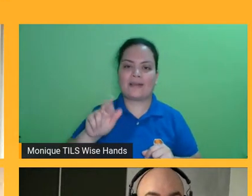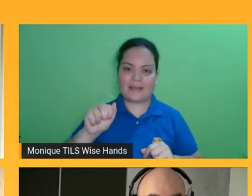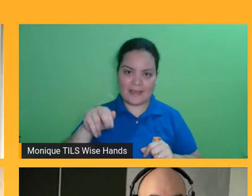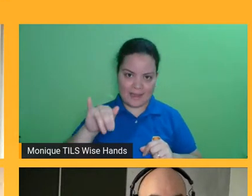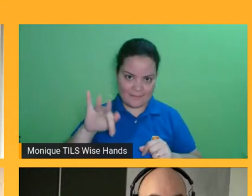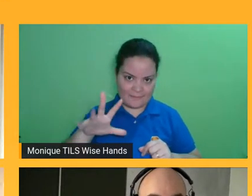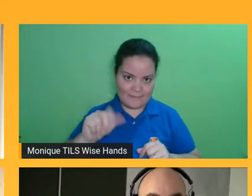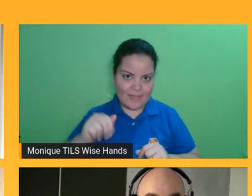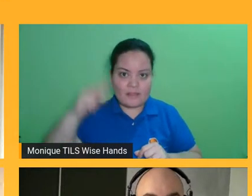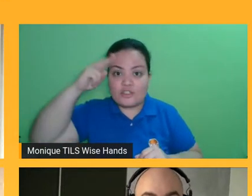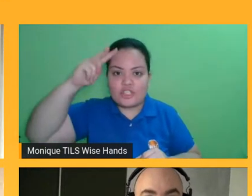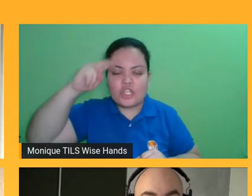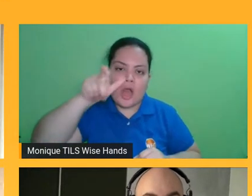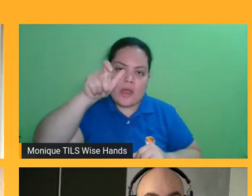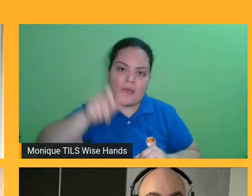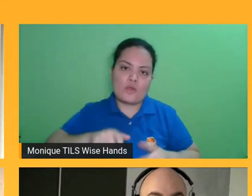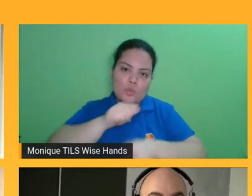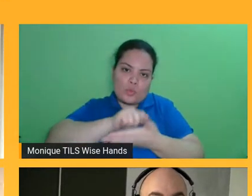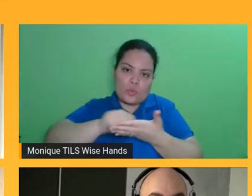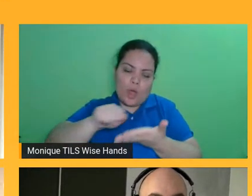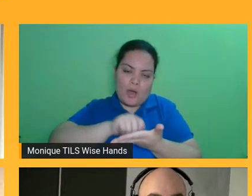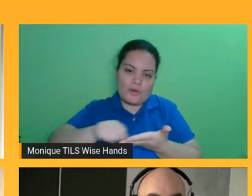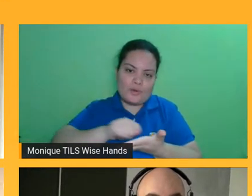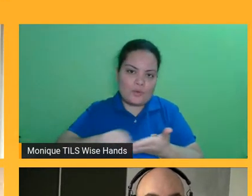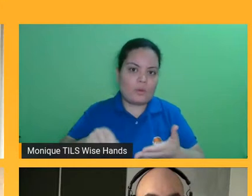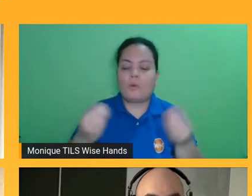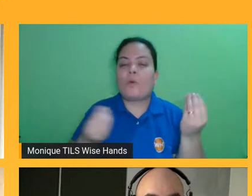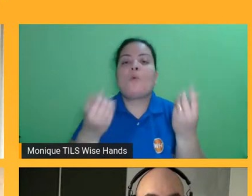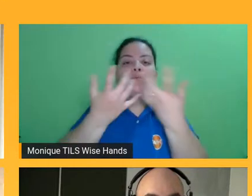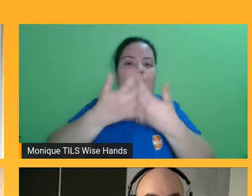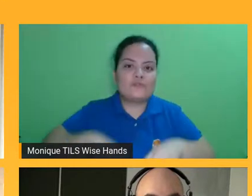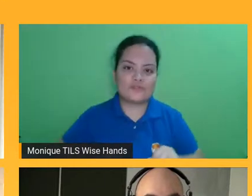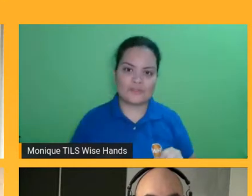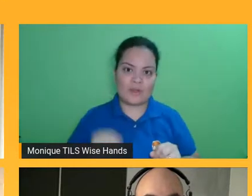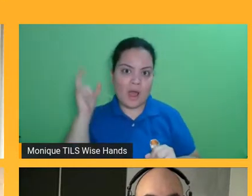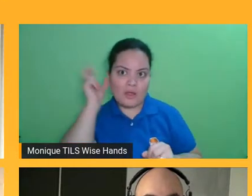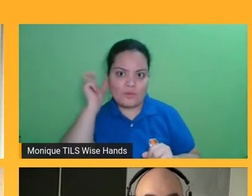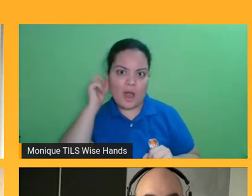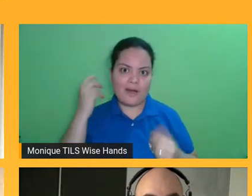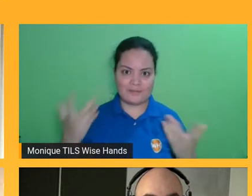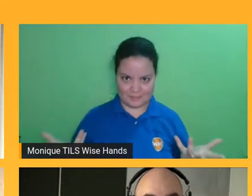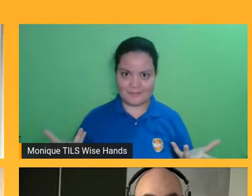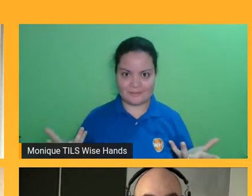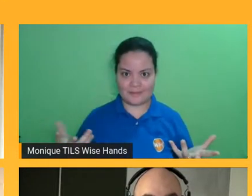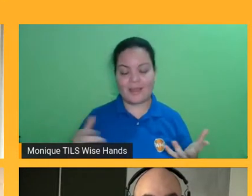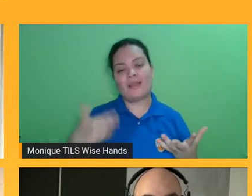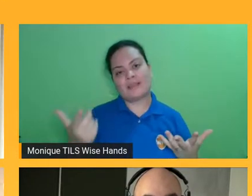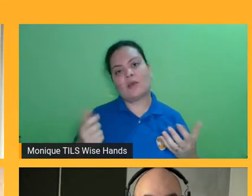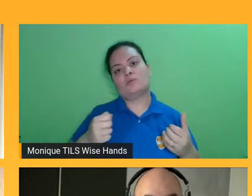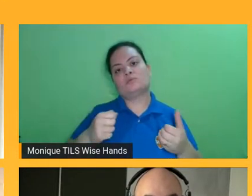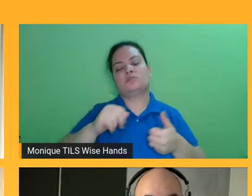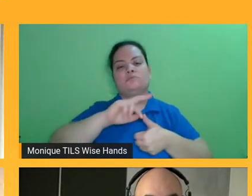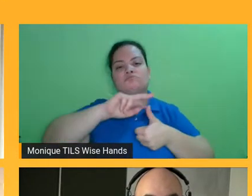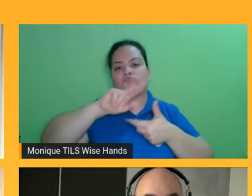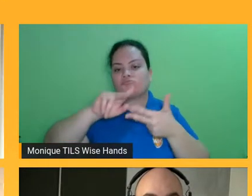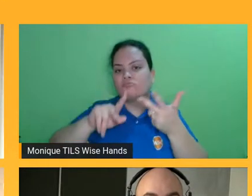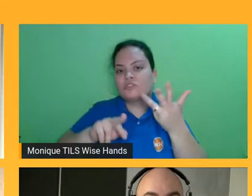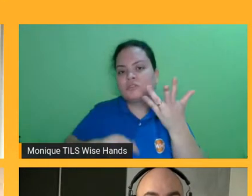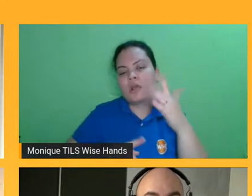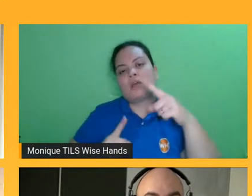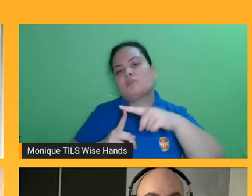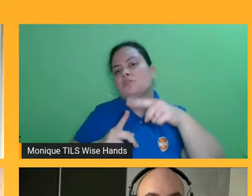então dentro desses 100 livros a gente selecionou, tentou selecionar livros de gêneros muito diversos para